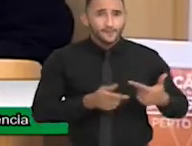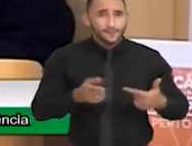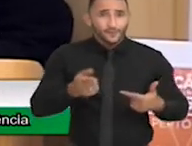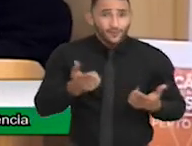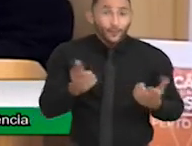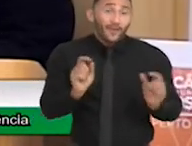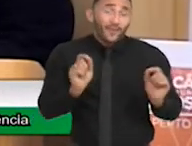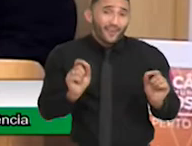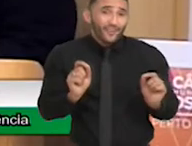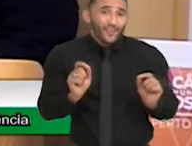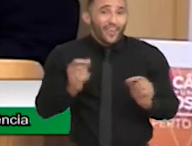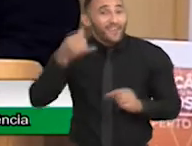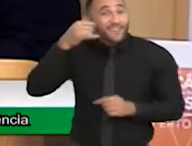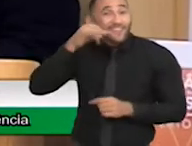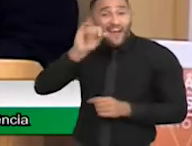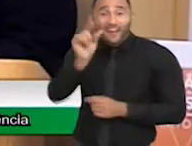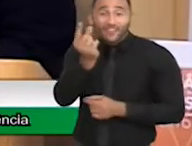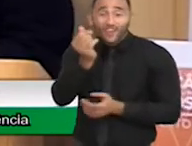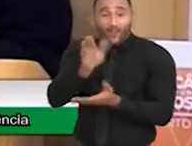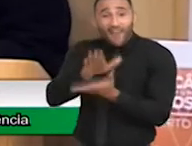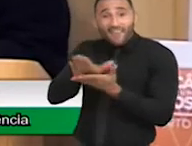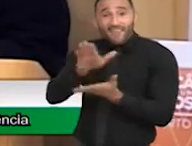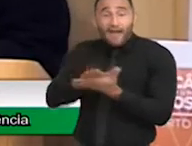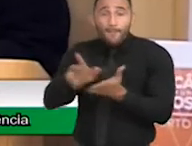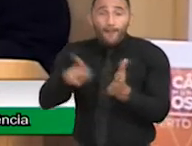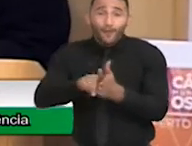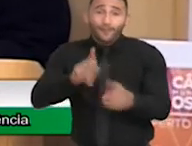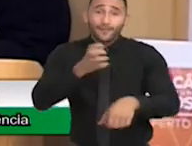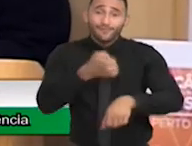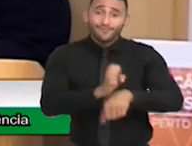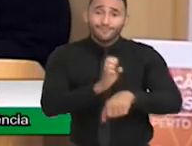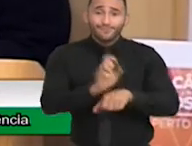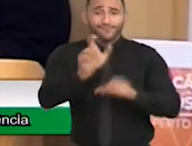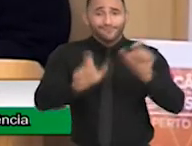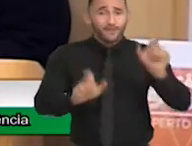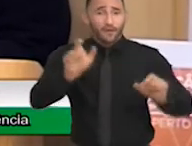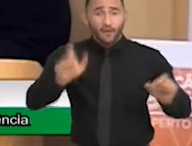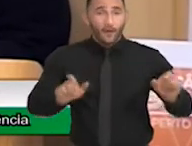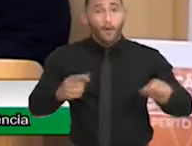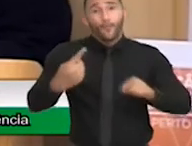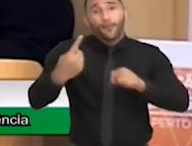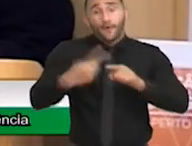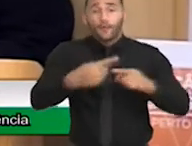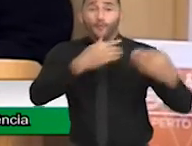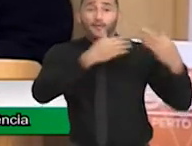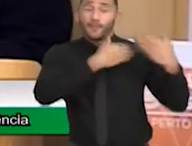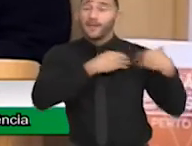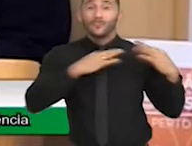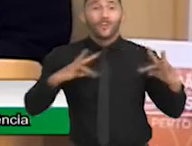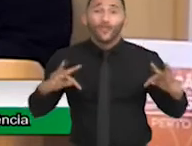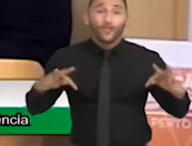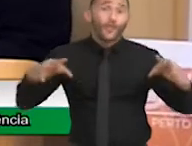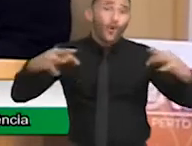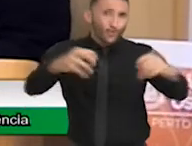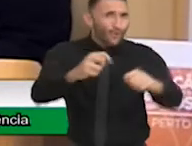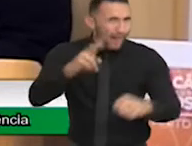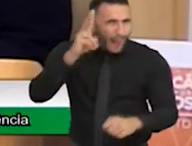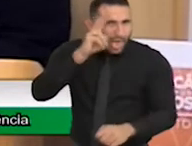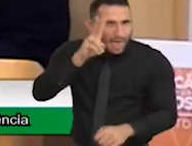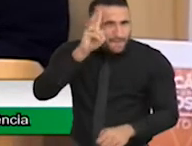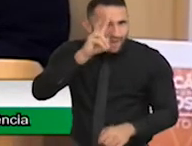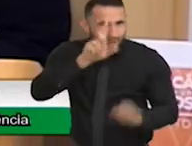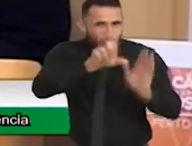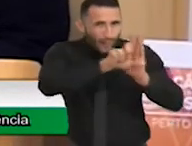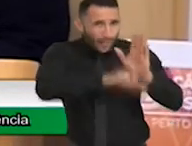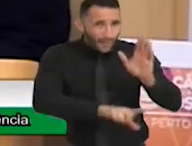gastarem com estagiários, porque a responsabilidade é dever de todos. Lembra que está escrito lá na Constituição?